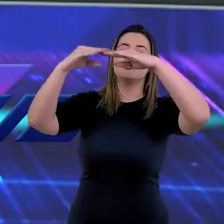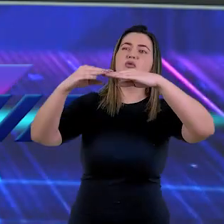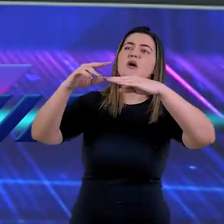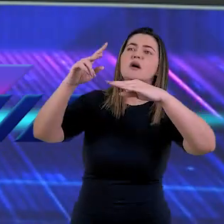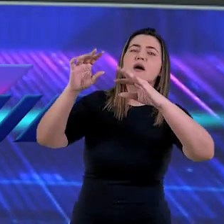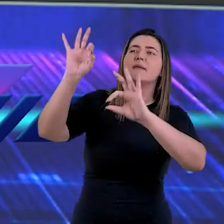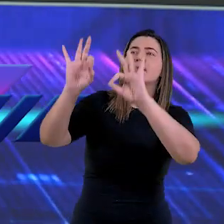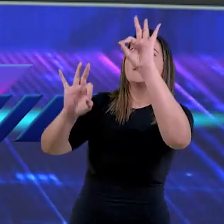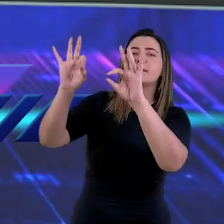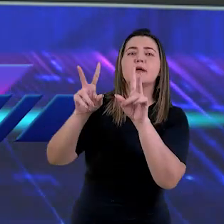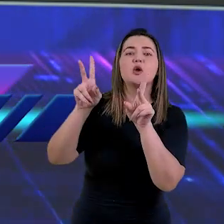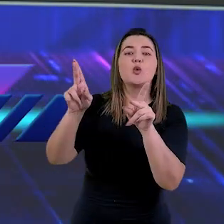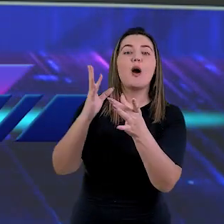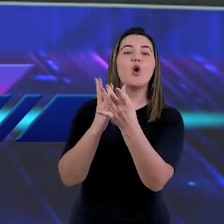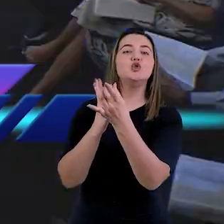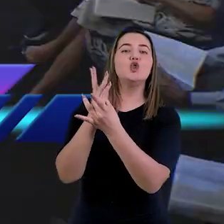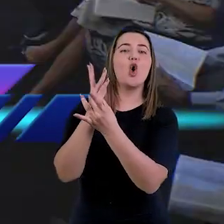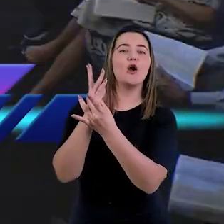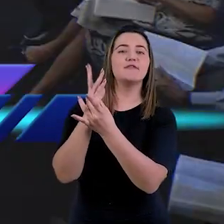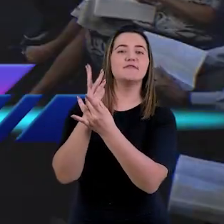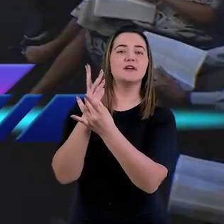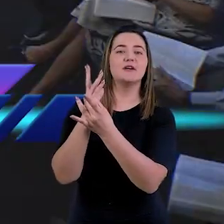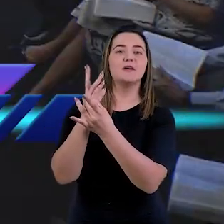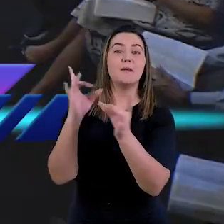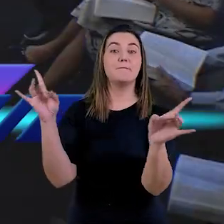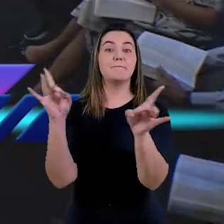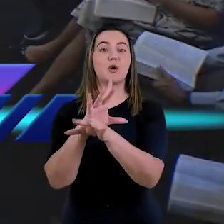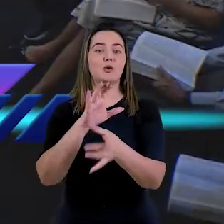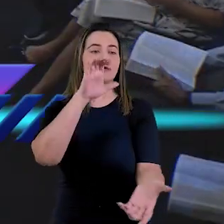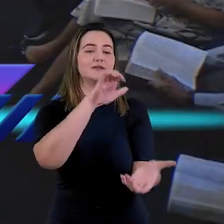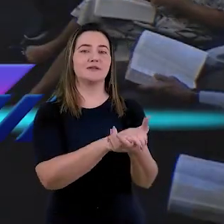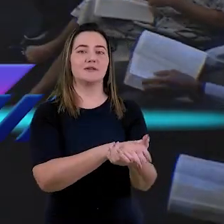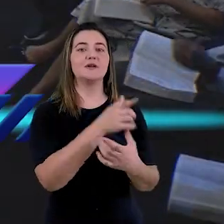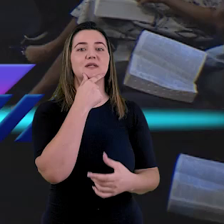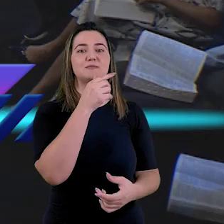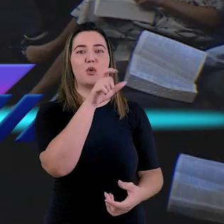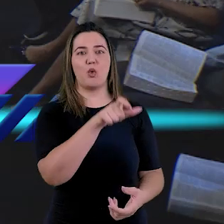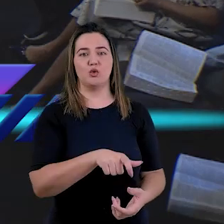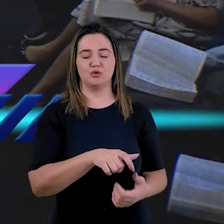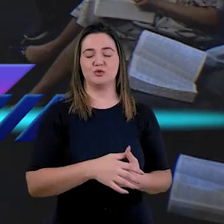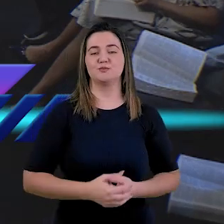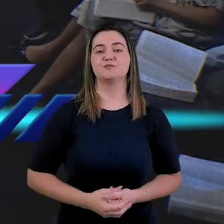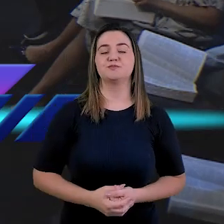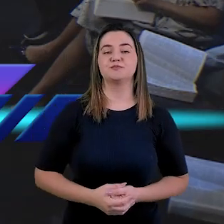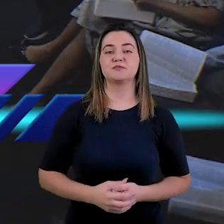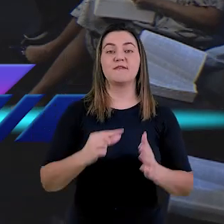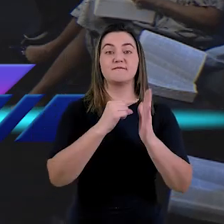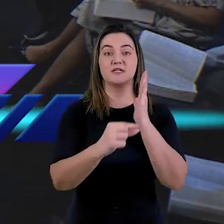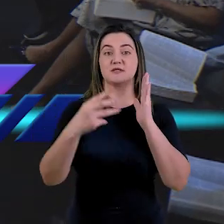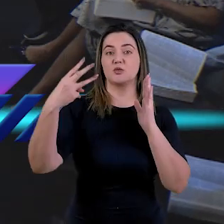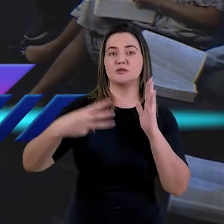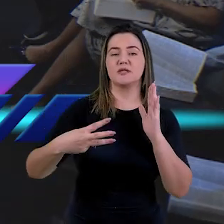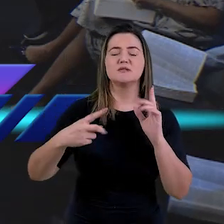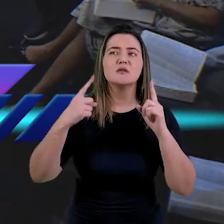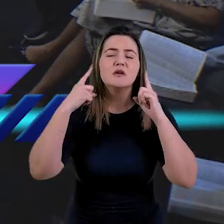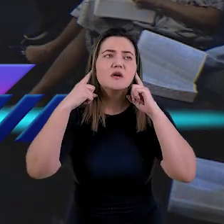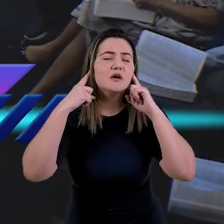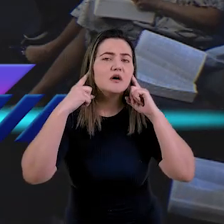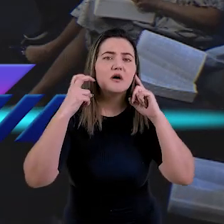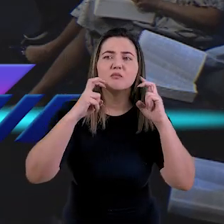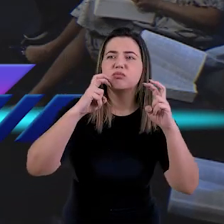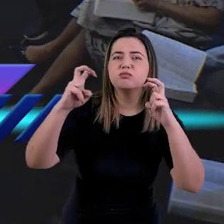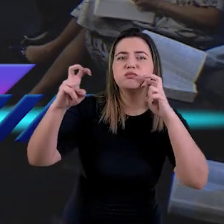ataviada como noiva, adornada para seu esposo. Versículo 3. Então ouvi grande